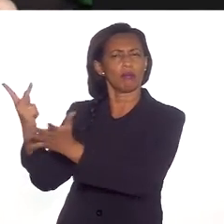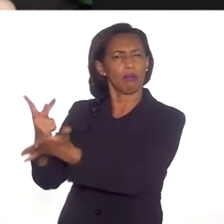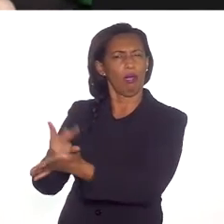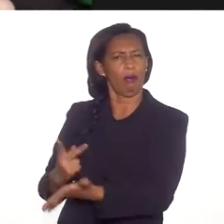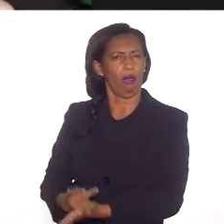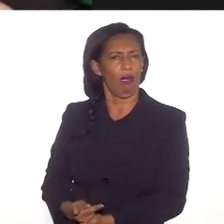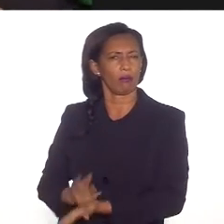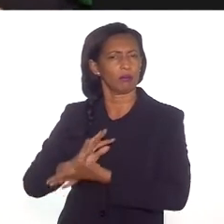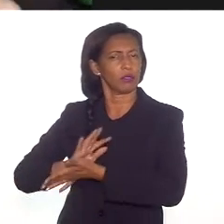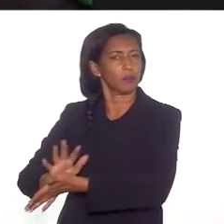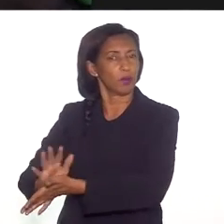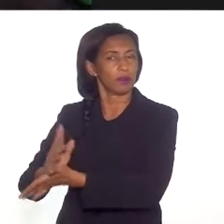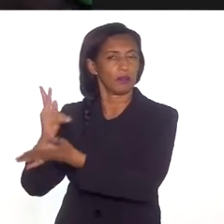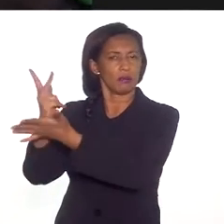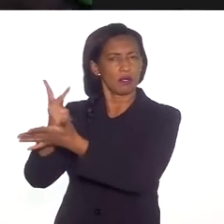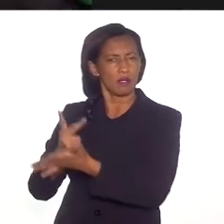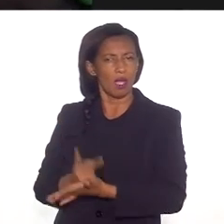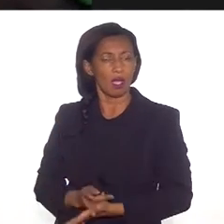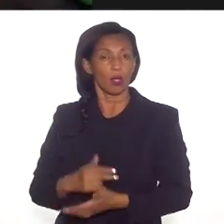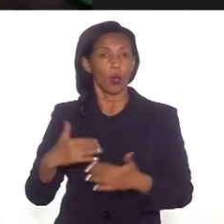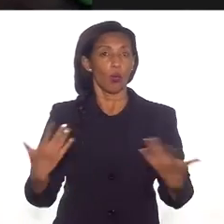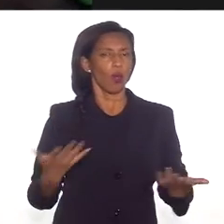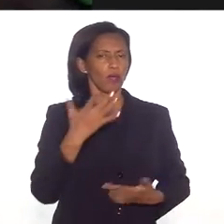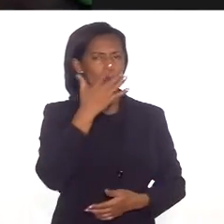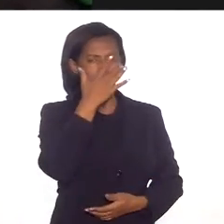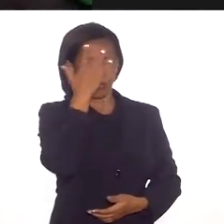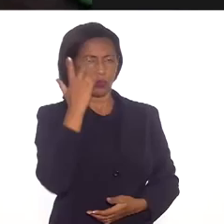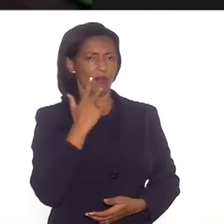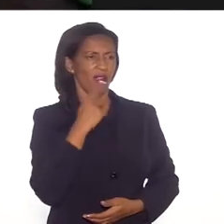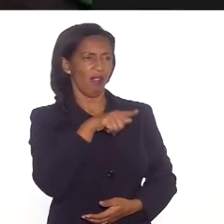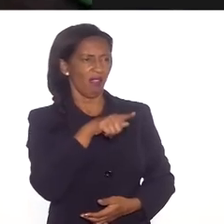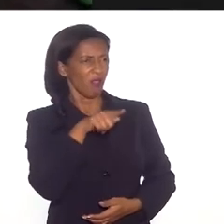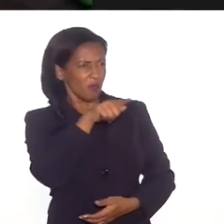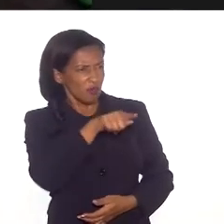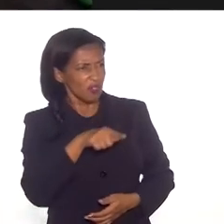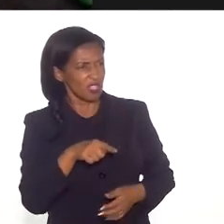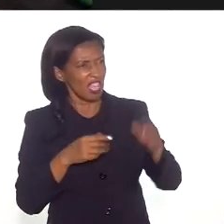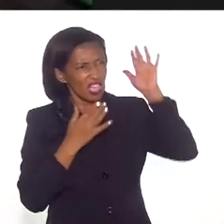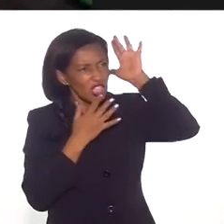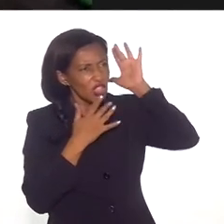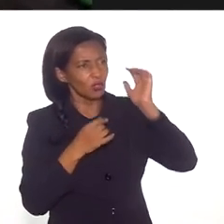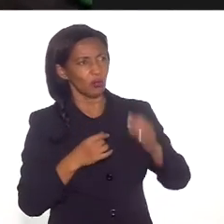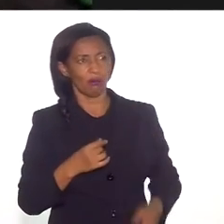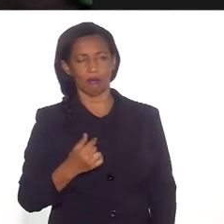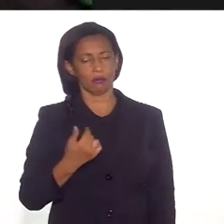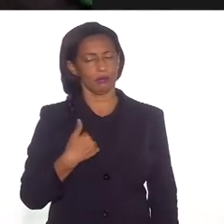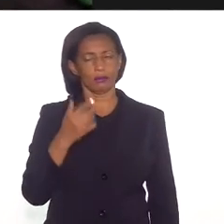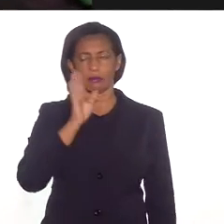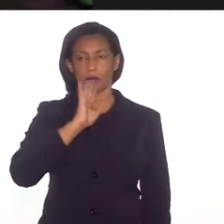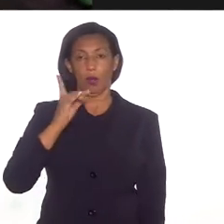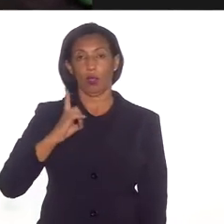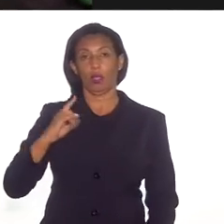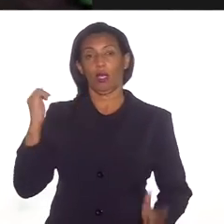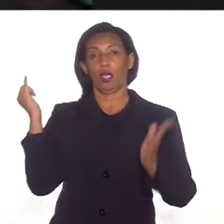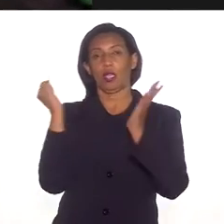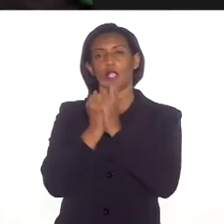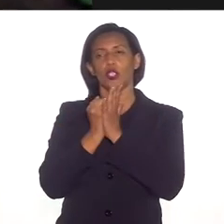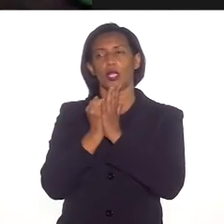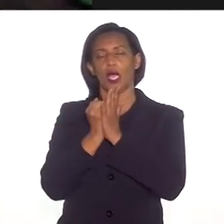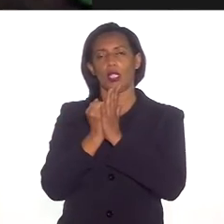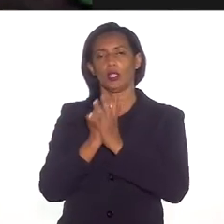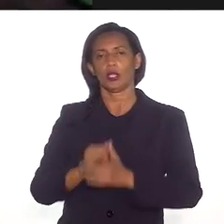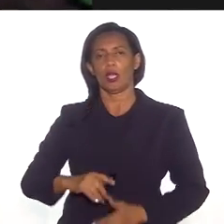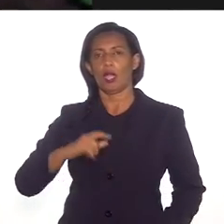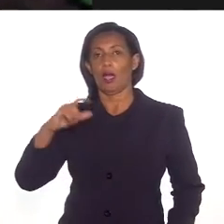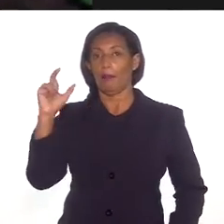preconceitos. Portanto, quando as pessoas dizem que eu sou índio, eu digo que não, não sou, eu sou munduruku. Eu tenho uma identidade. A palavra